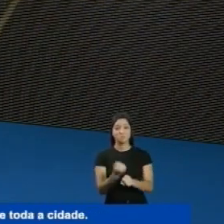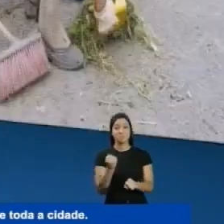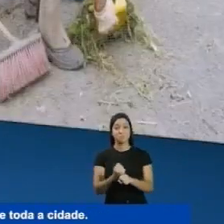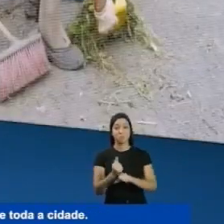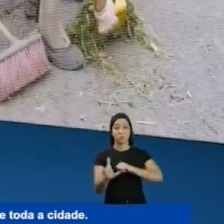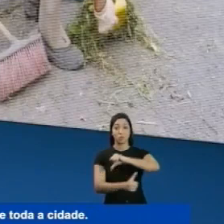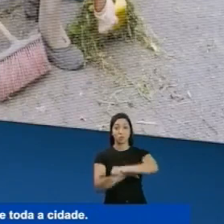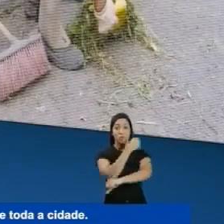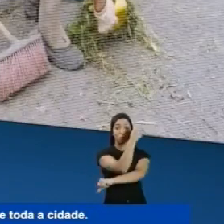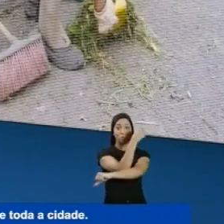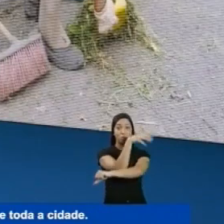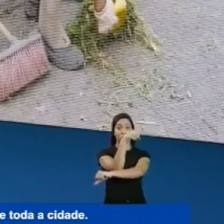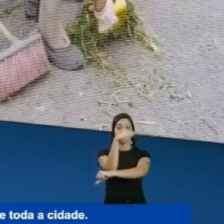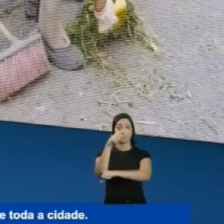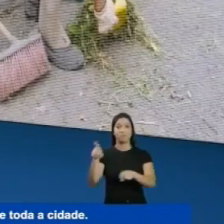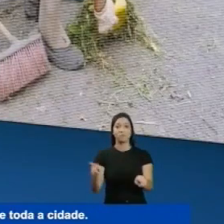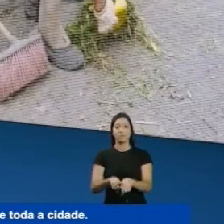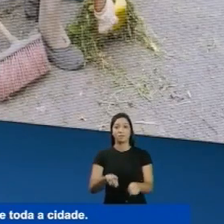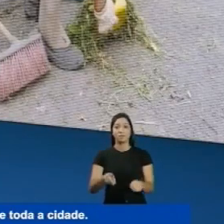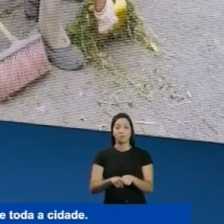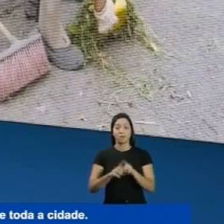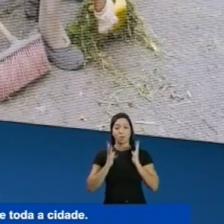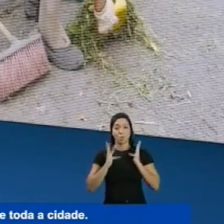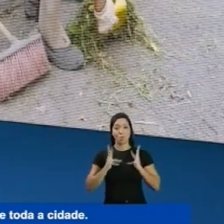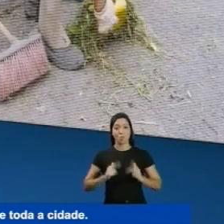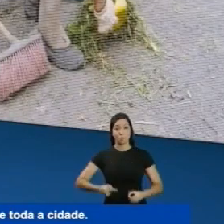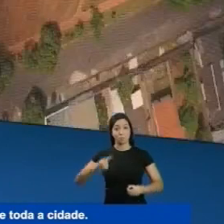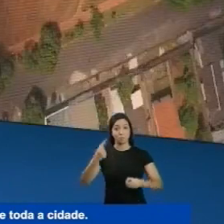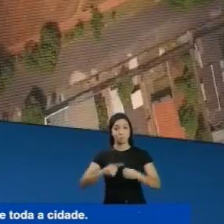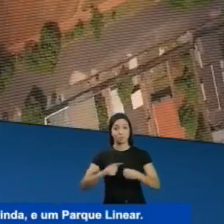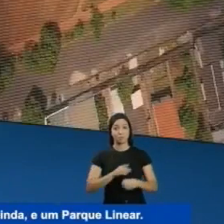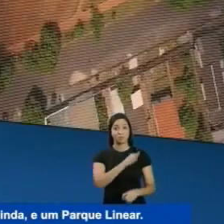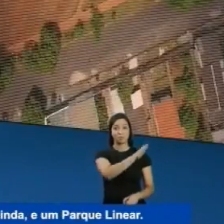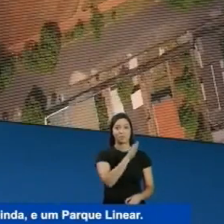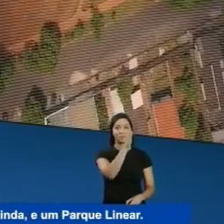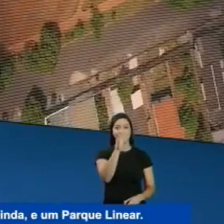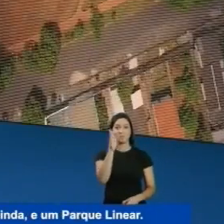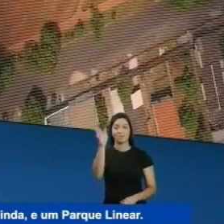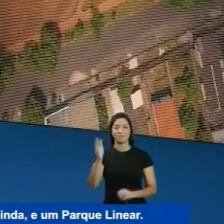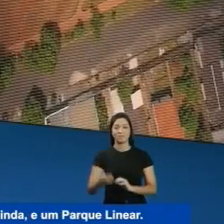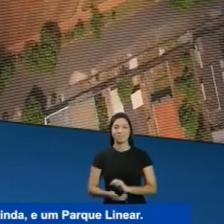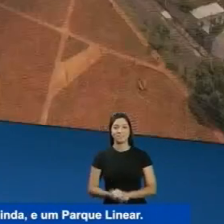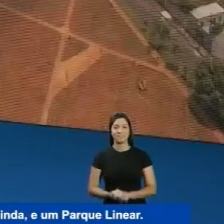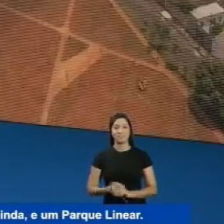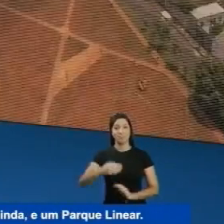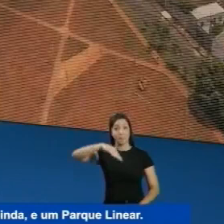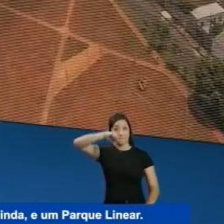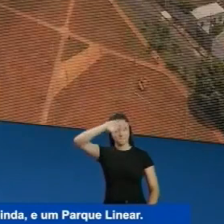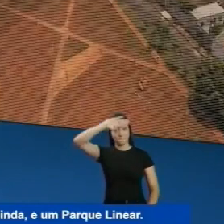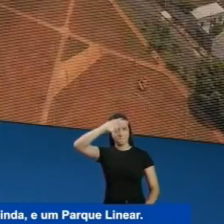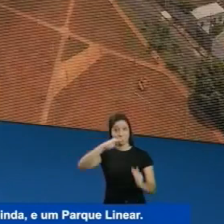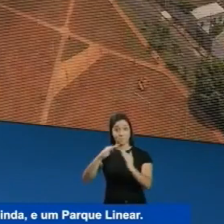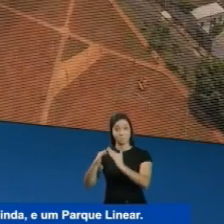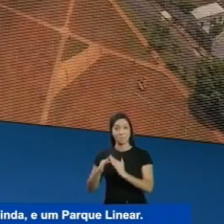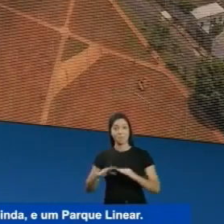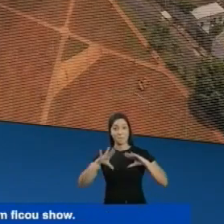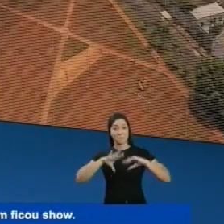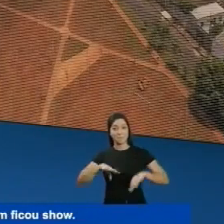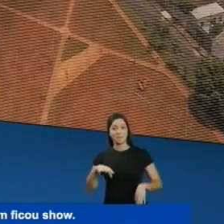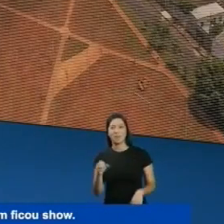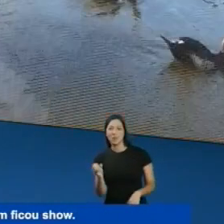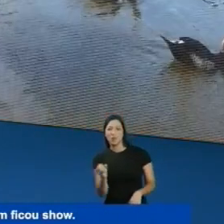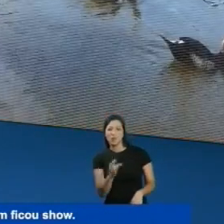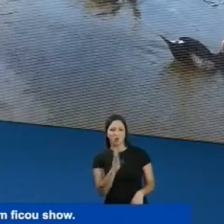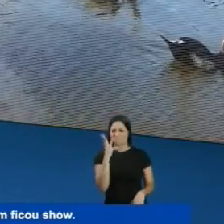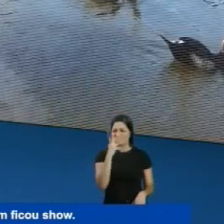Ou no mutirão Cidade Limpa, que percorre toda a cidade O Pampulha ganhou uma praça novinha, que está linda E um parque linear